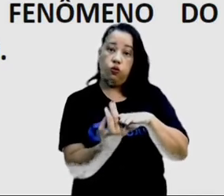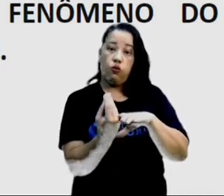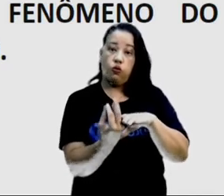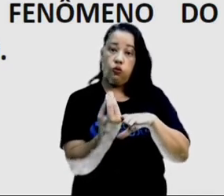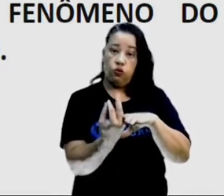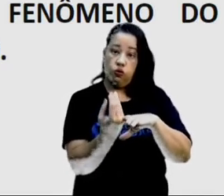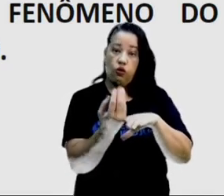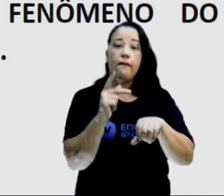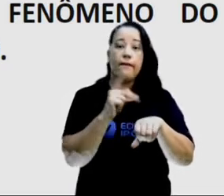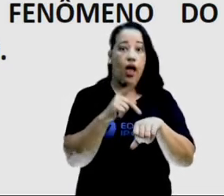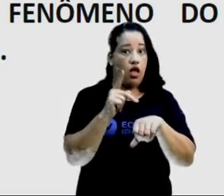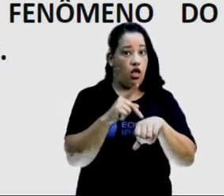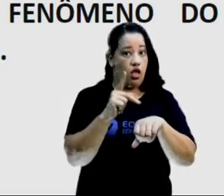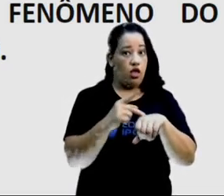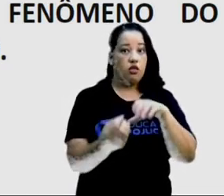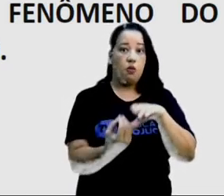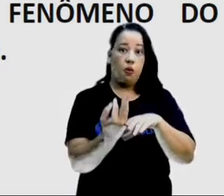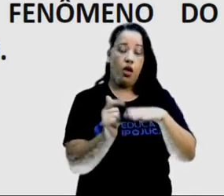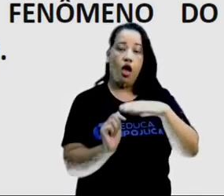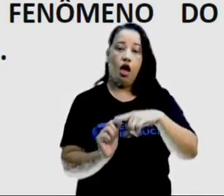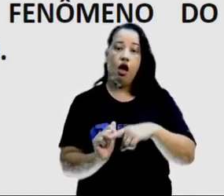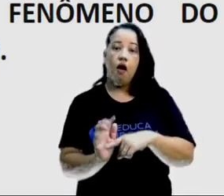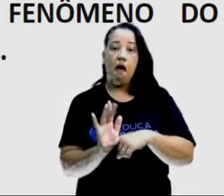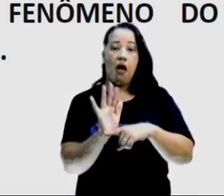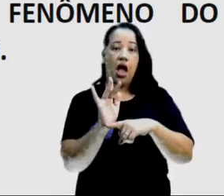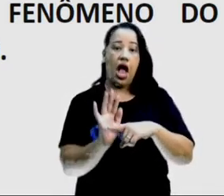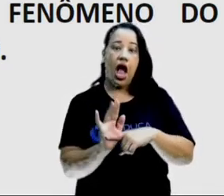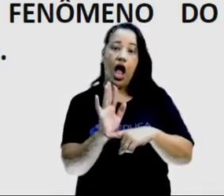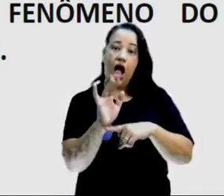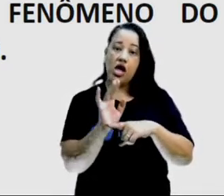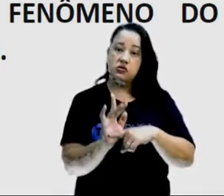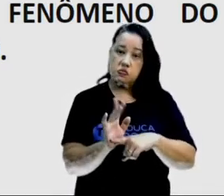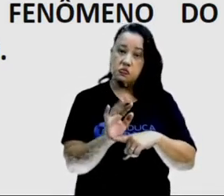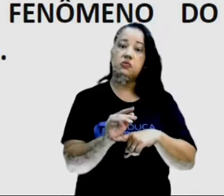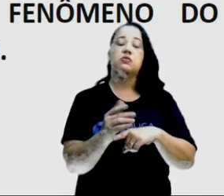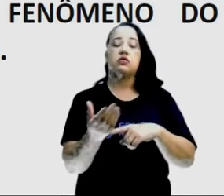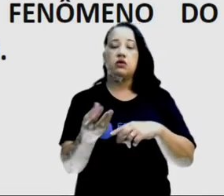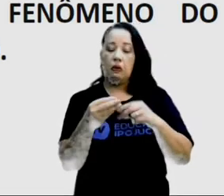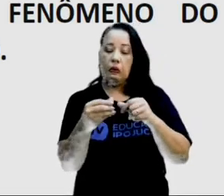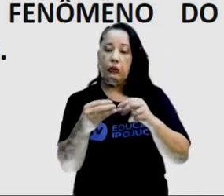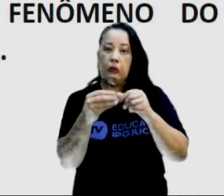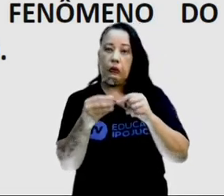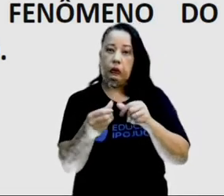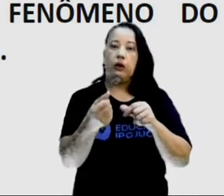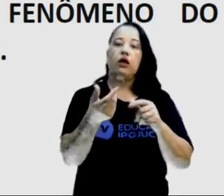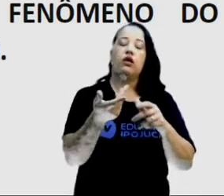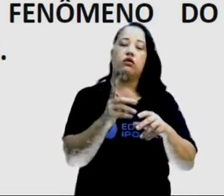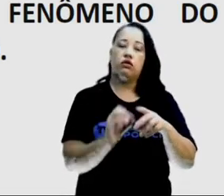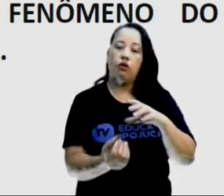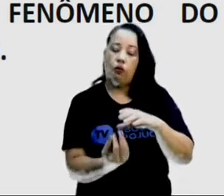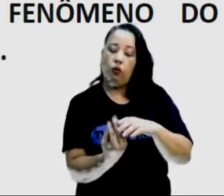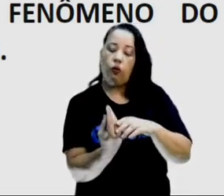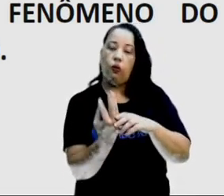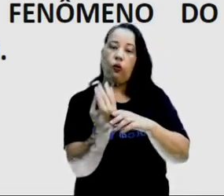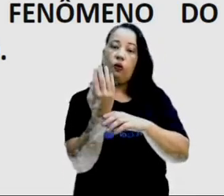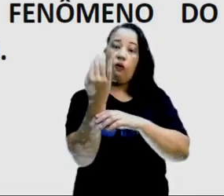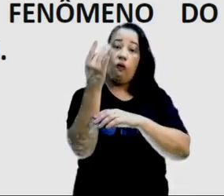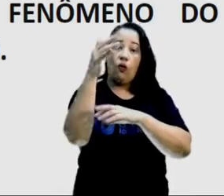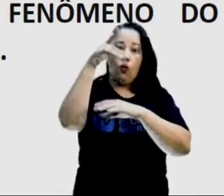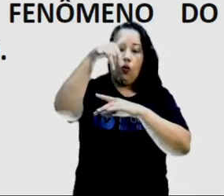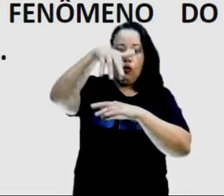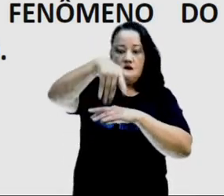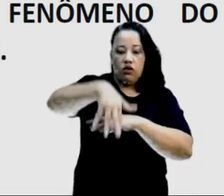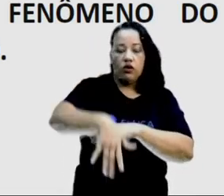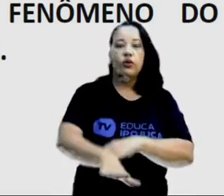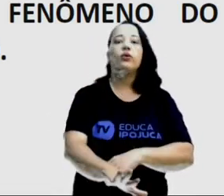fragmentos de rochas, gases, lavas e cinzas, ocorre o fenômeno do vulcanismo, os vulcões.